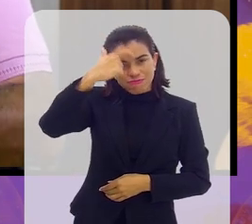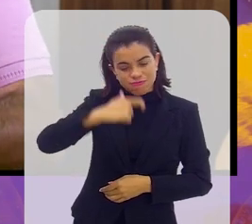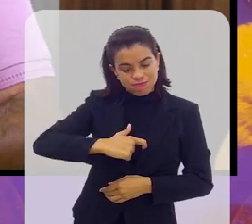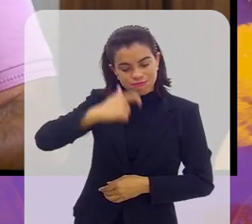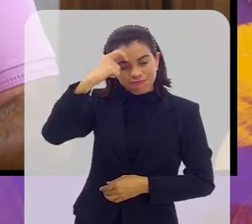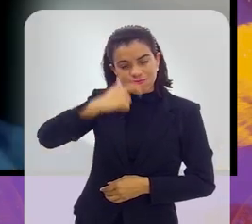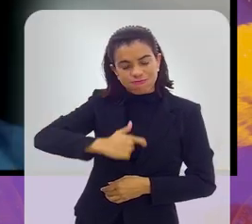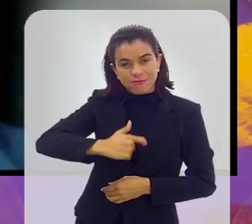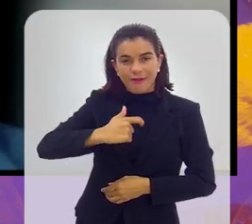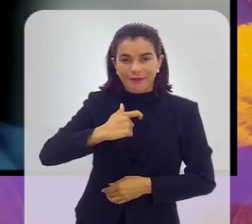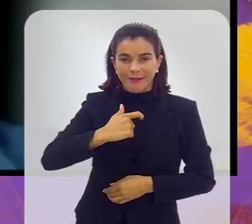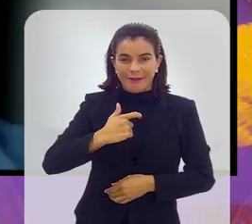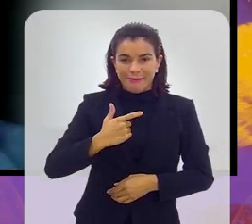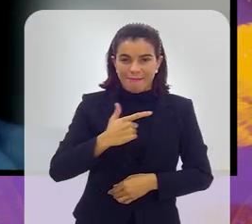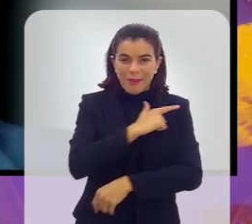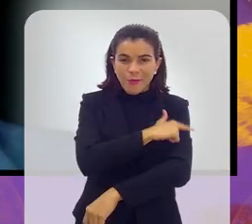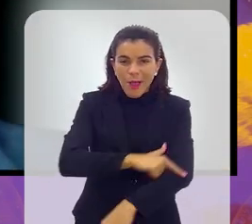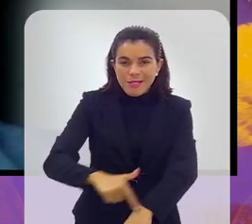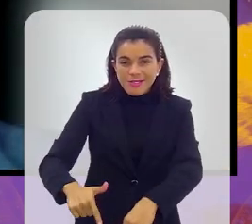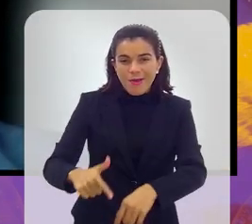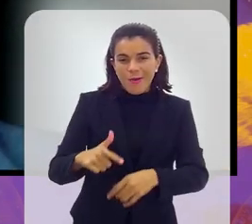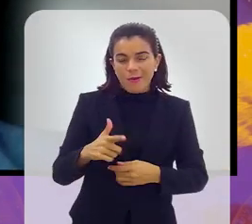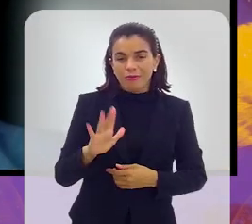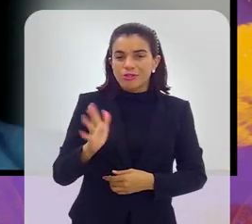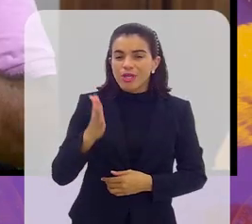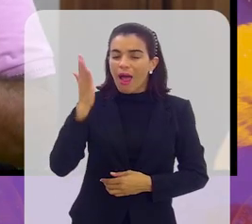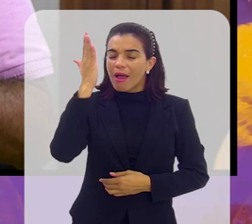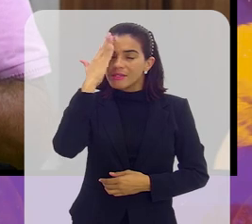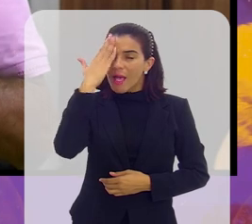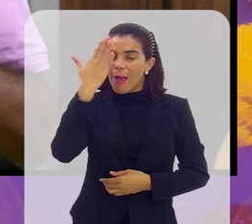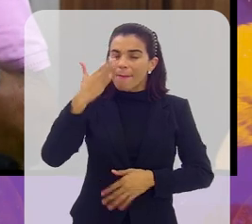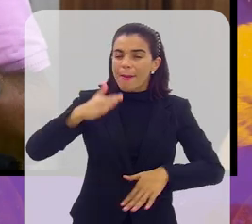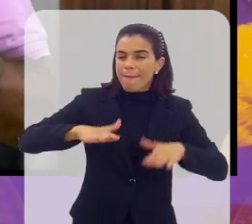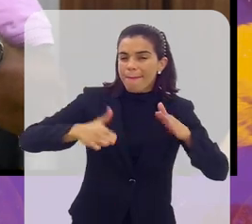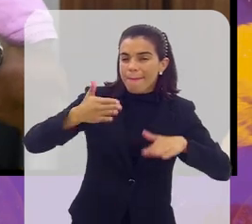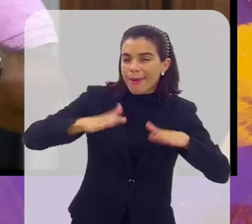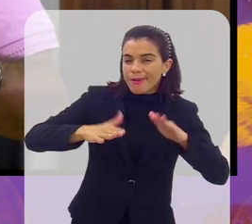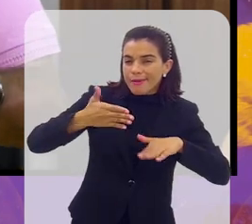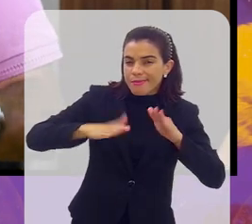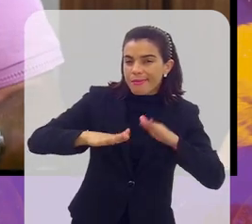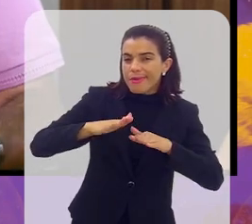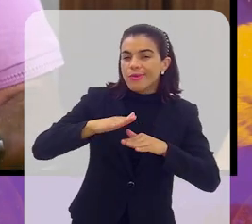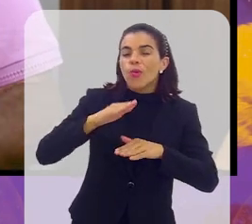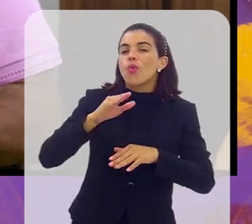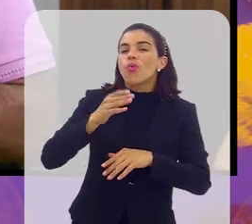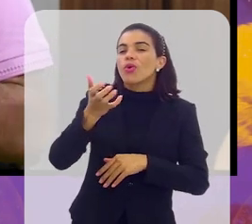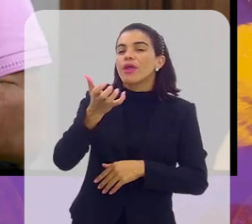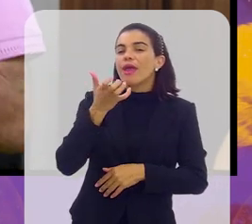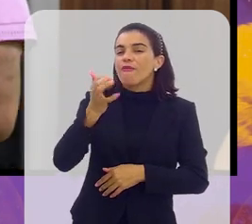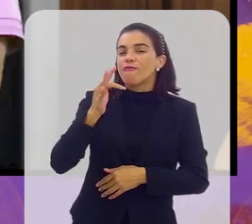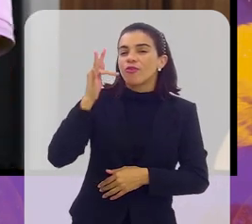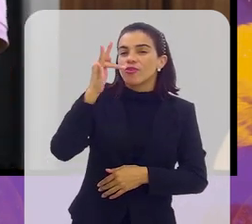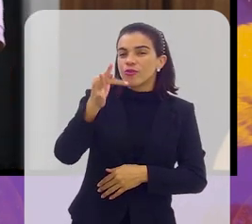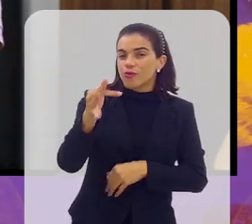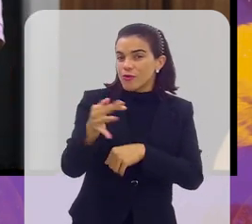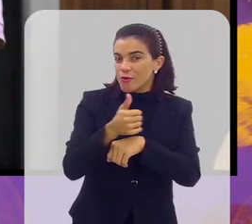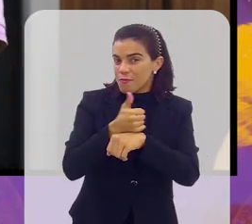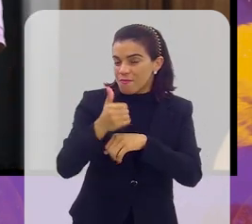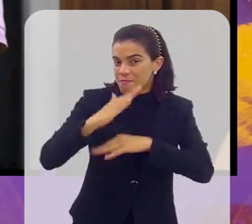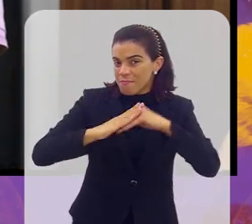personalidade, a formação do jovem, que já tem uma ideia na busca daquilo que vai ser, qual a